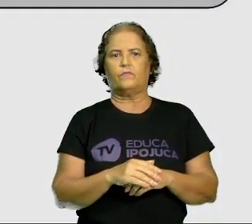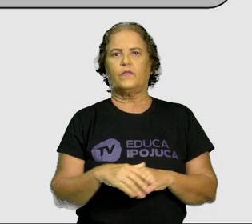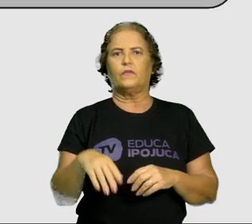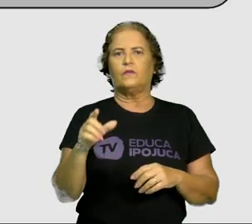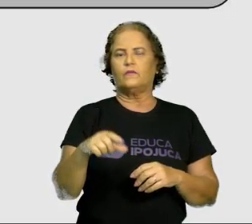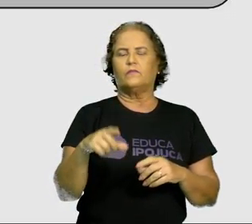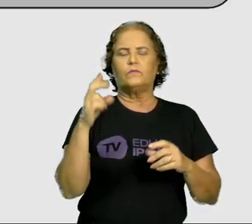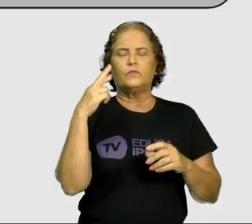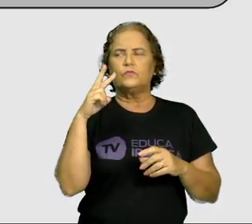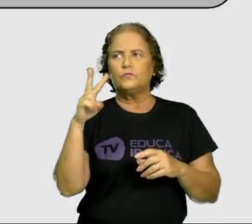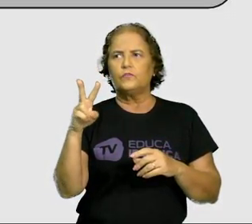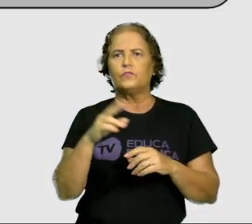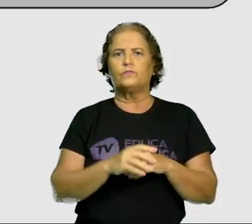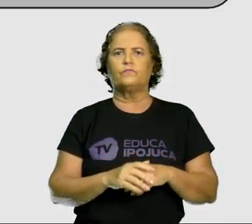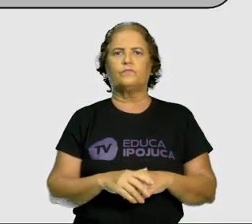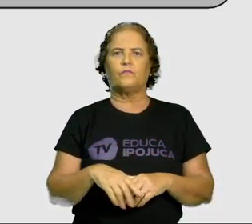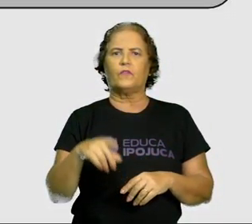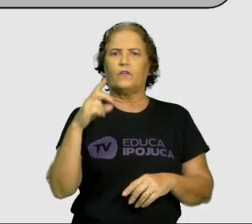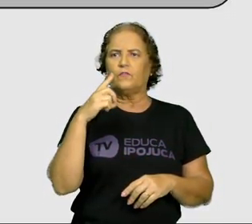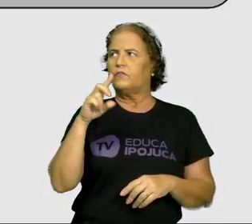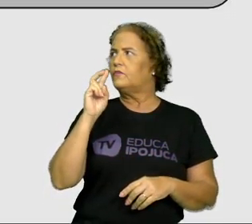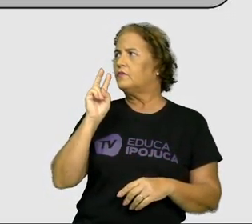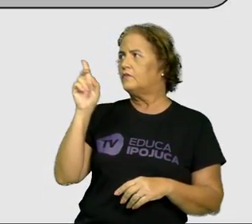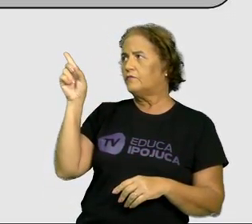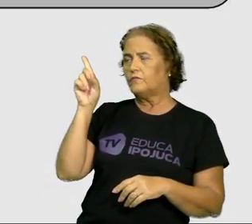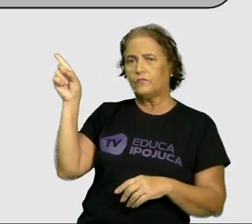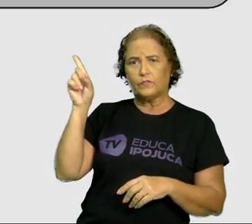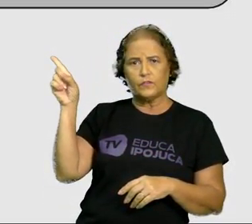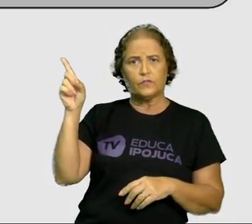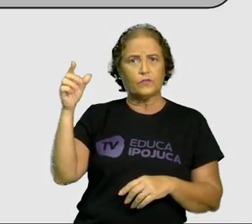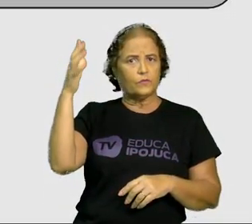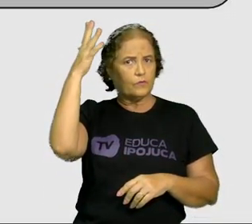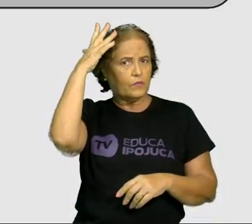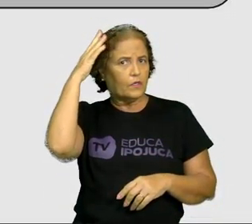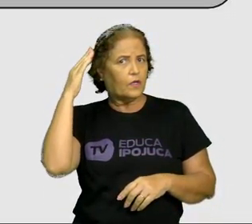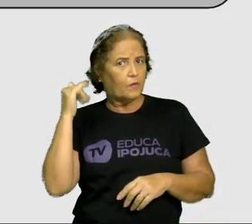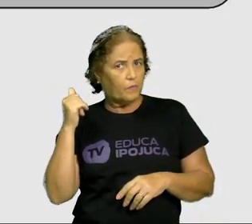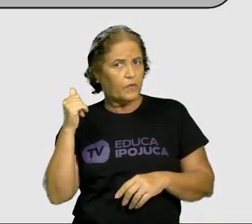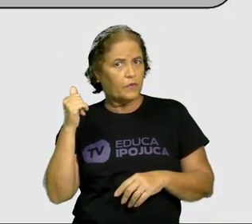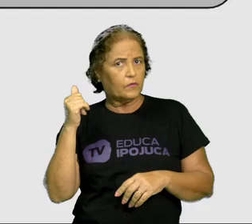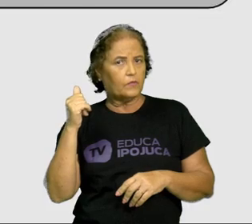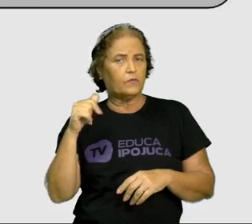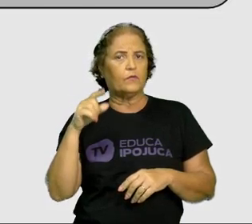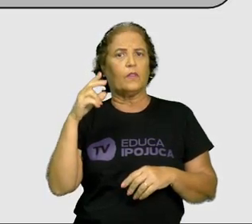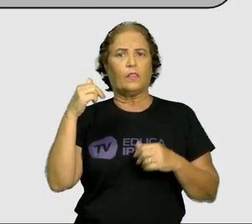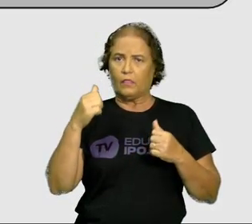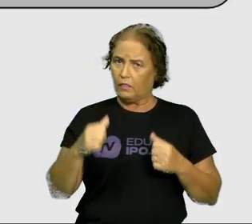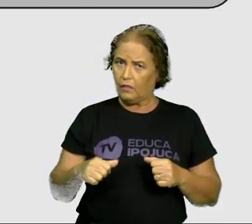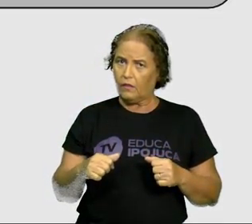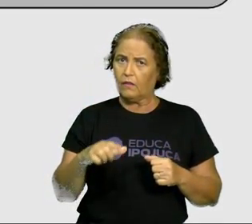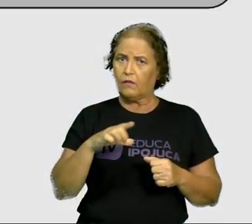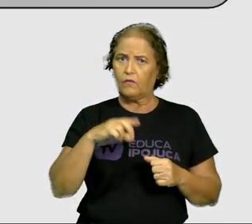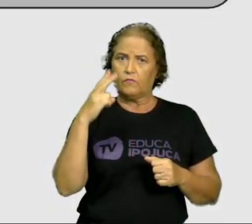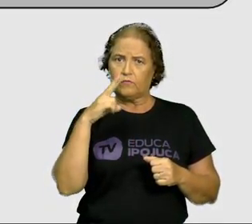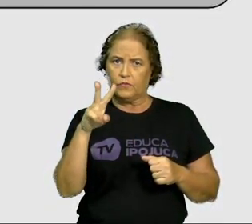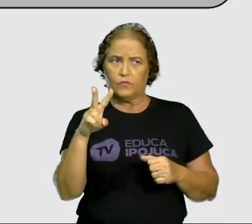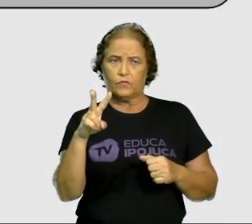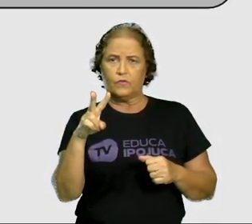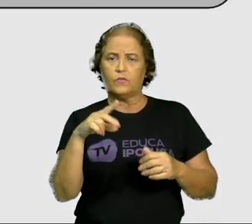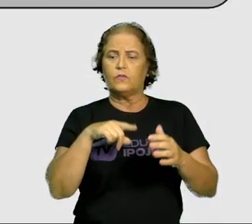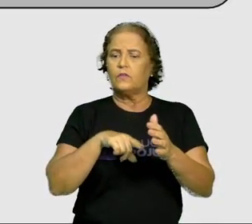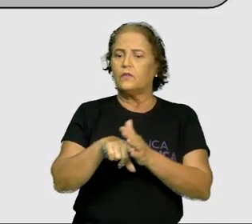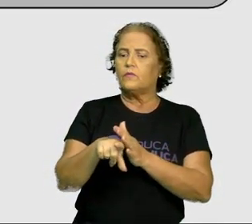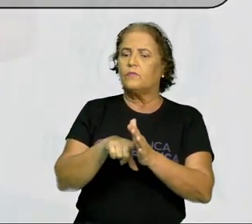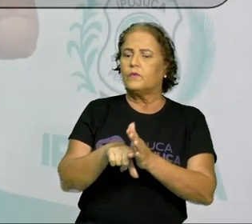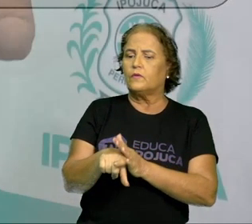cena. Você está vendo algum cabelo em minha cabeça? Está. Então, se ele está perguntando